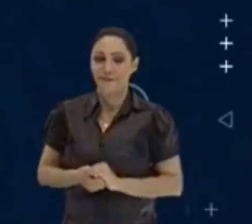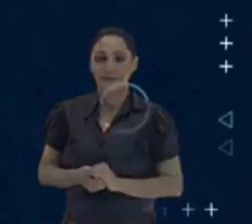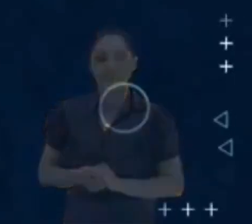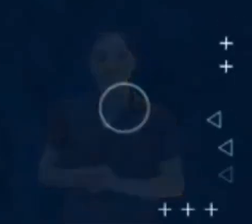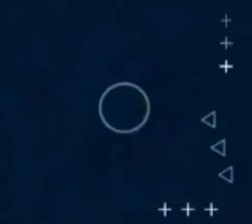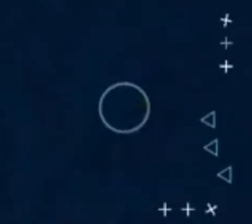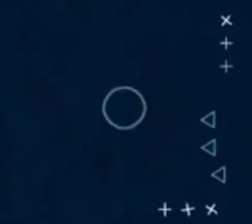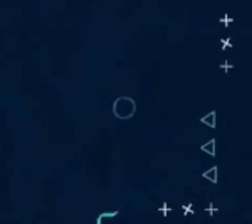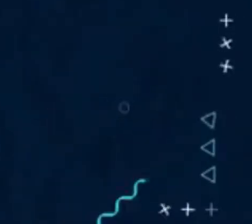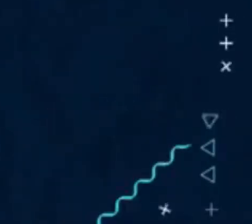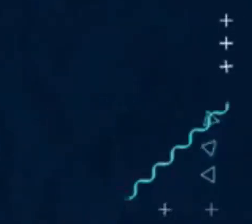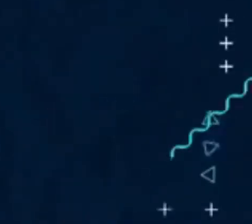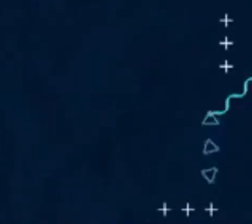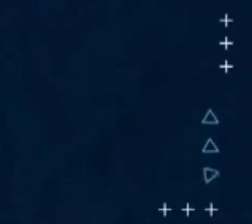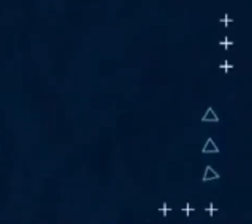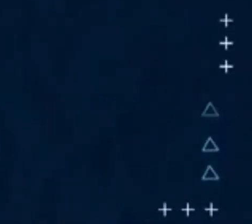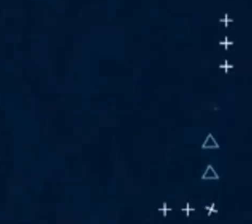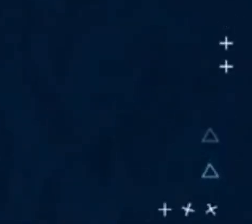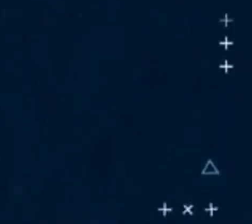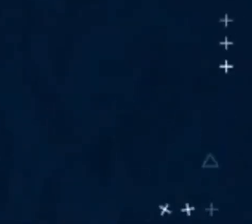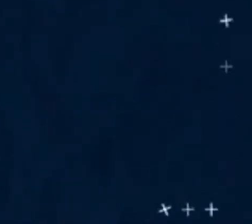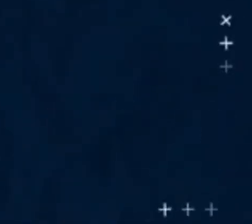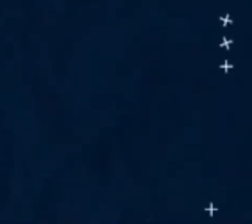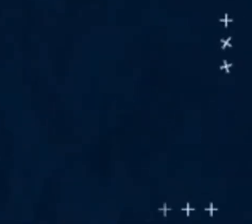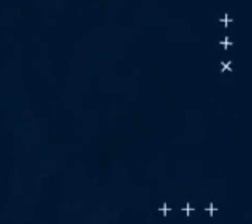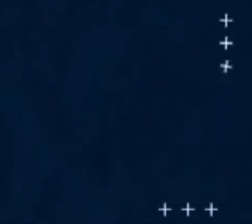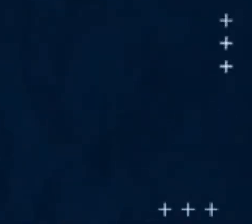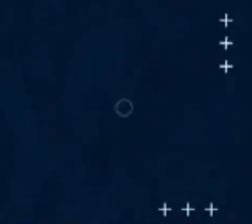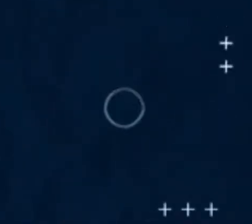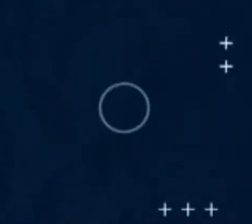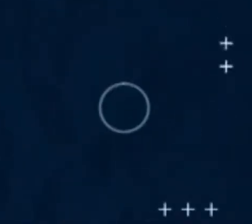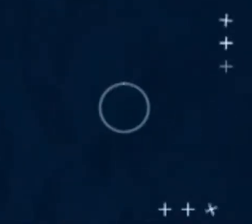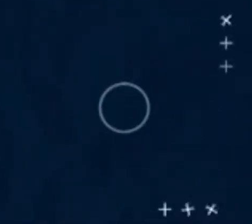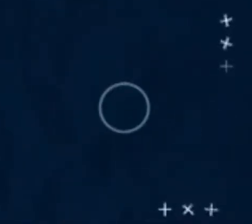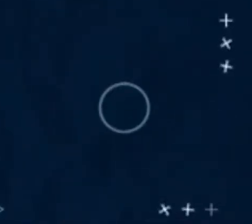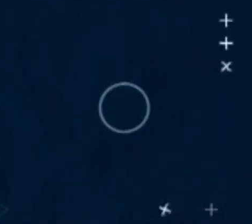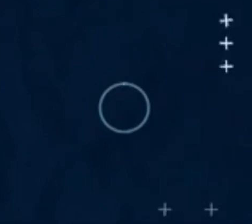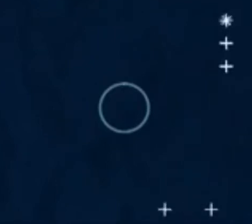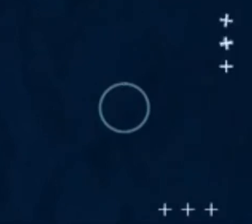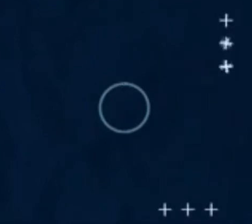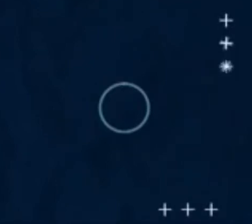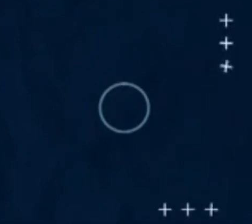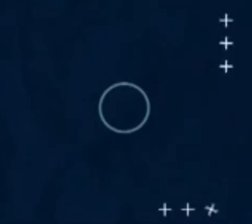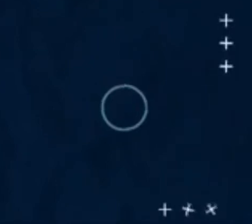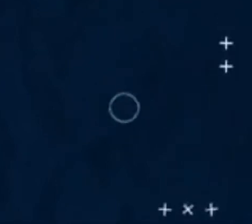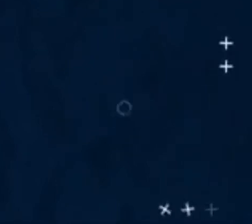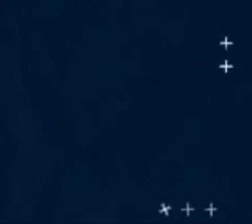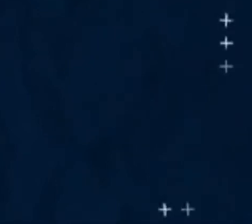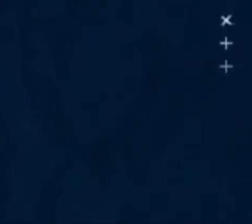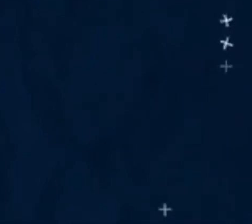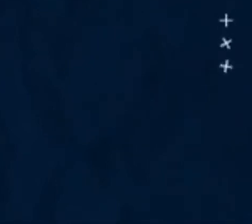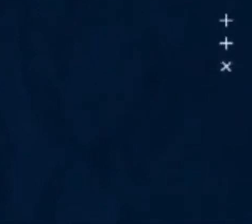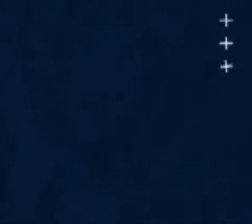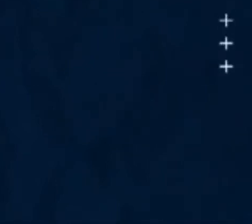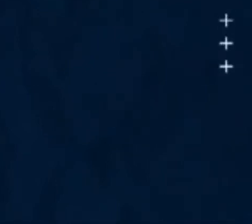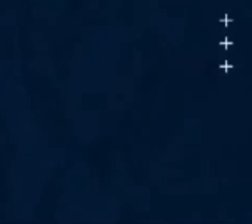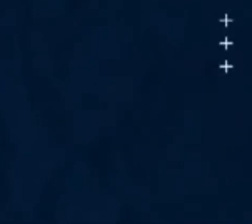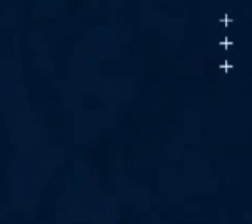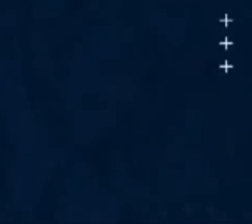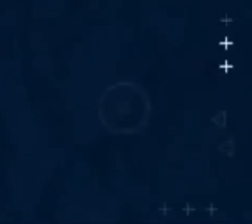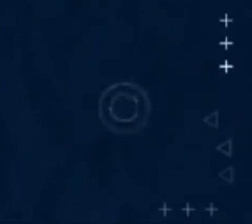específico. Resolver situação problema envolvendo a variação de grandezas direta ou inversamente proporcionais.